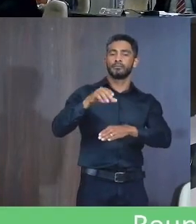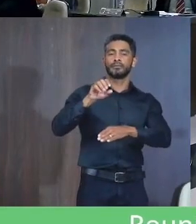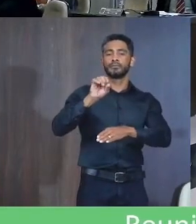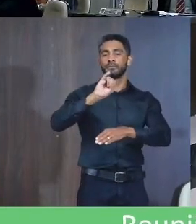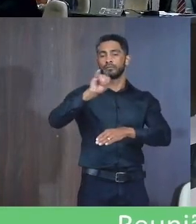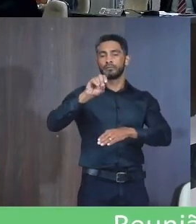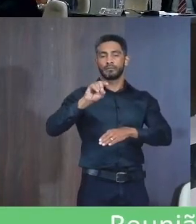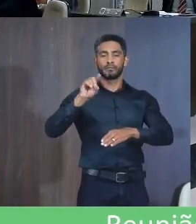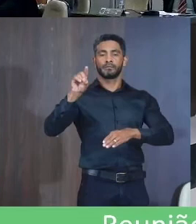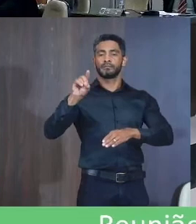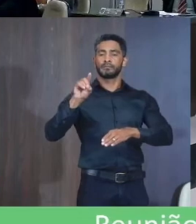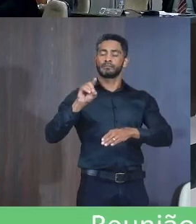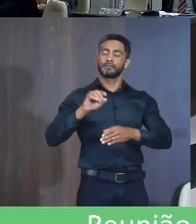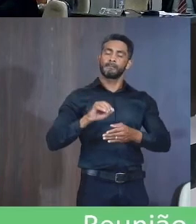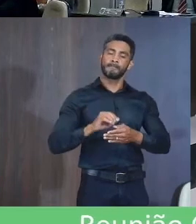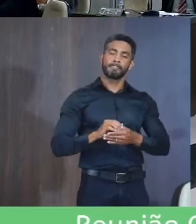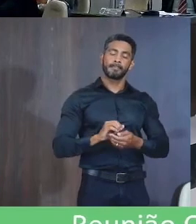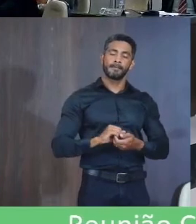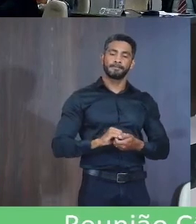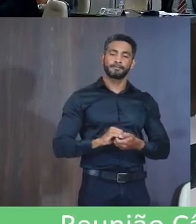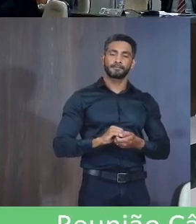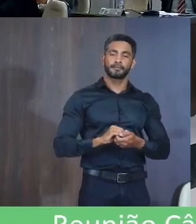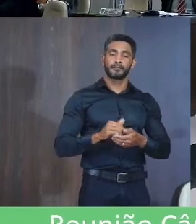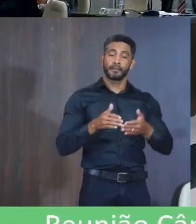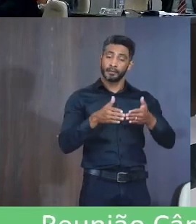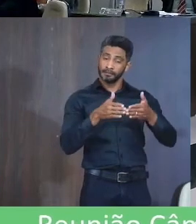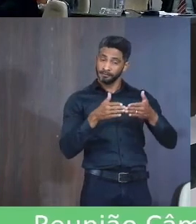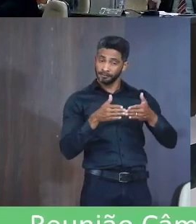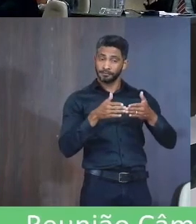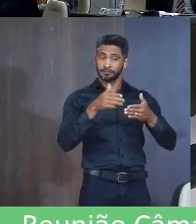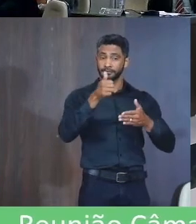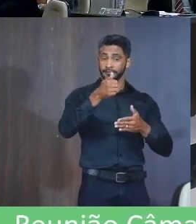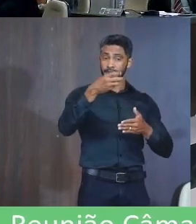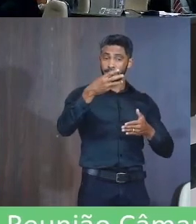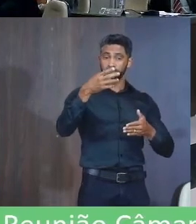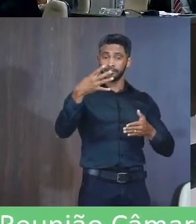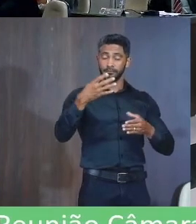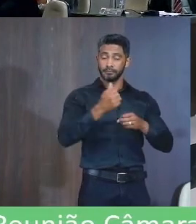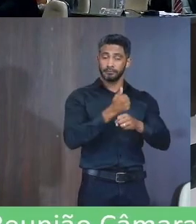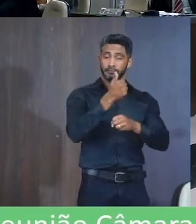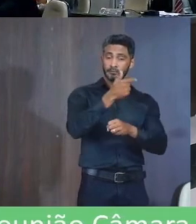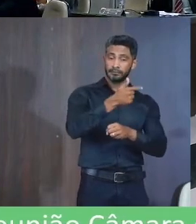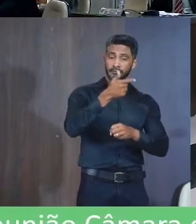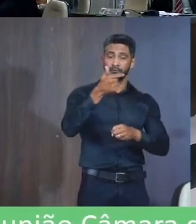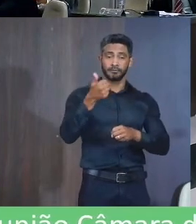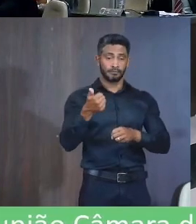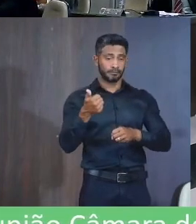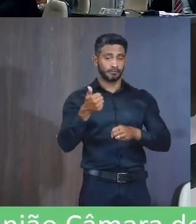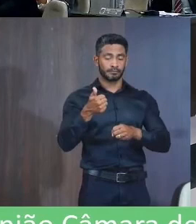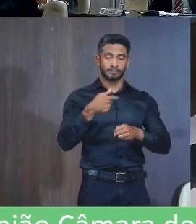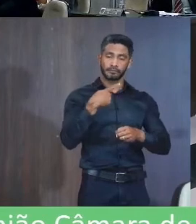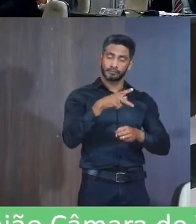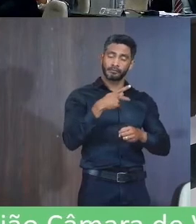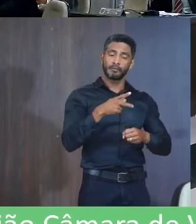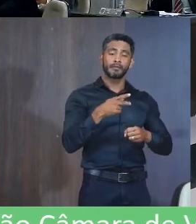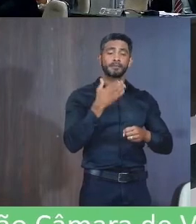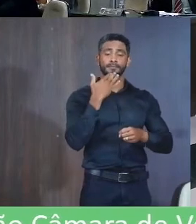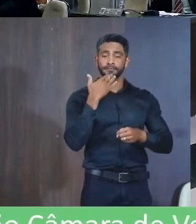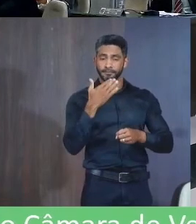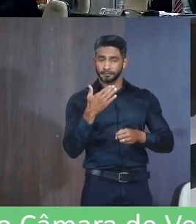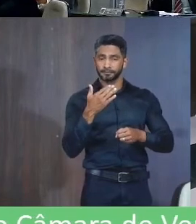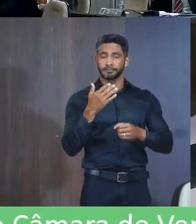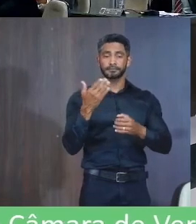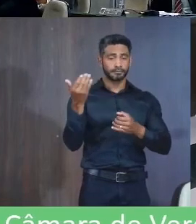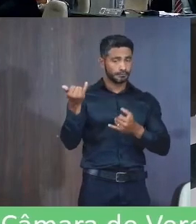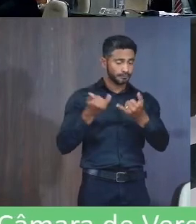Solicitando 5. O requerimento Número 134 De 2019 De autoria Desse signatário Solicitava mais